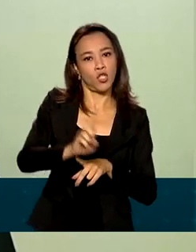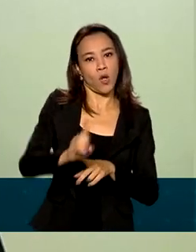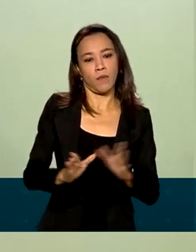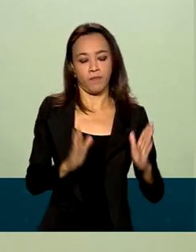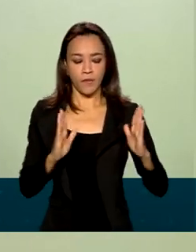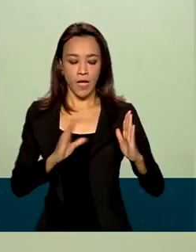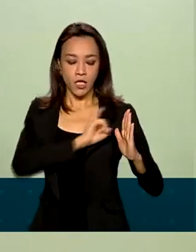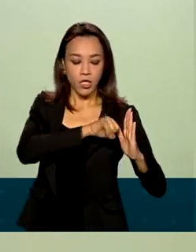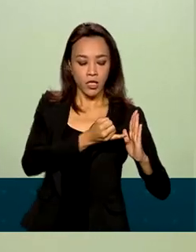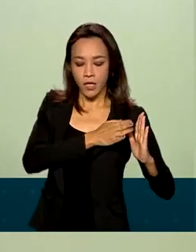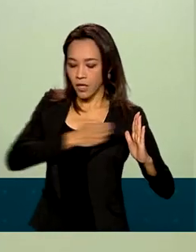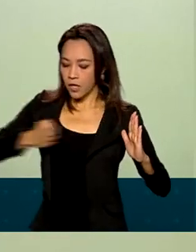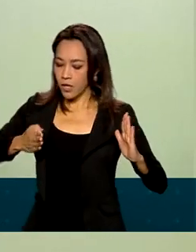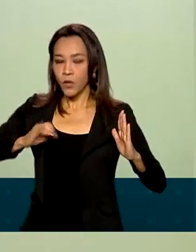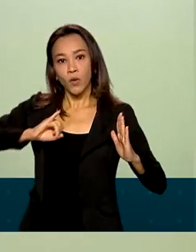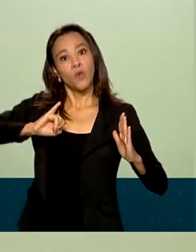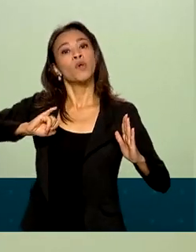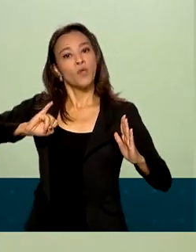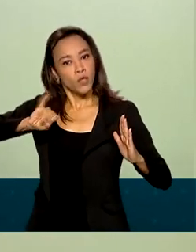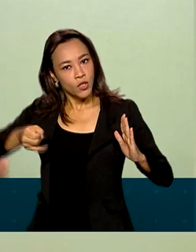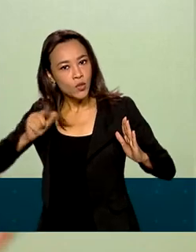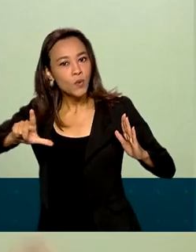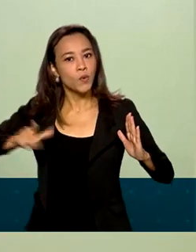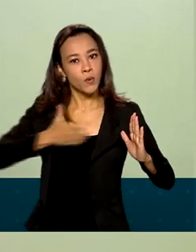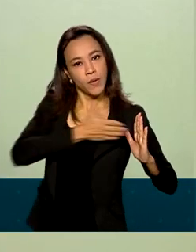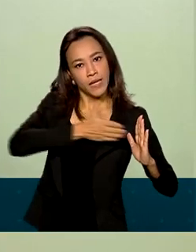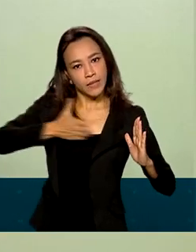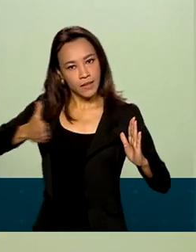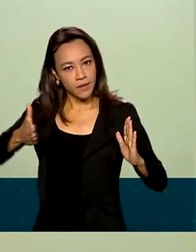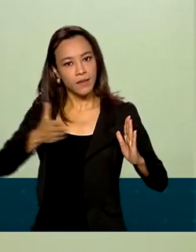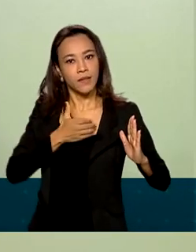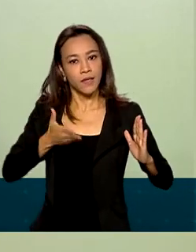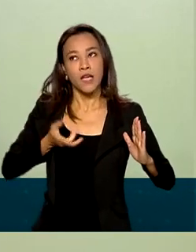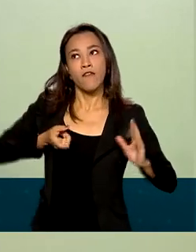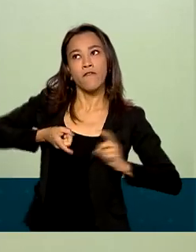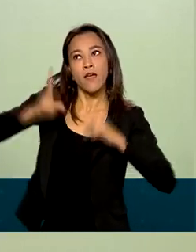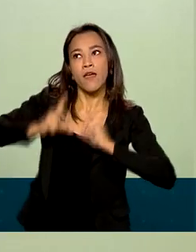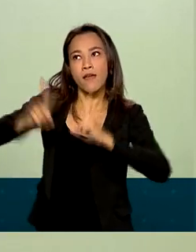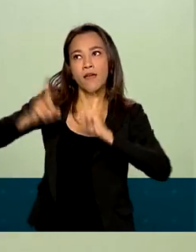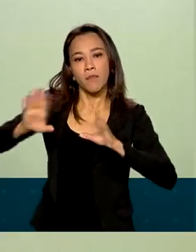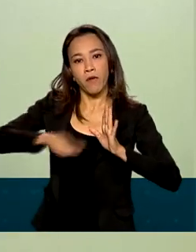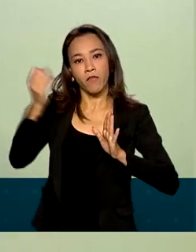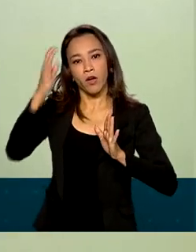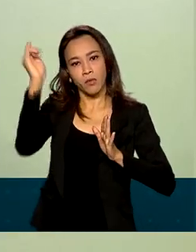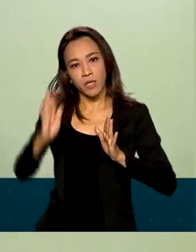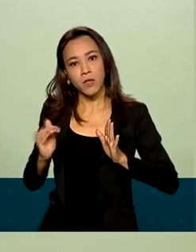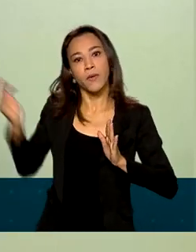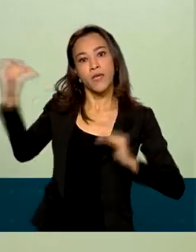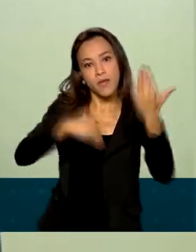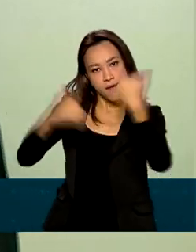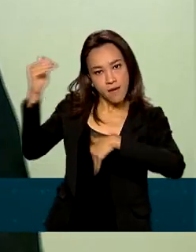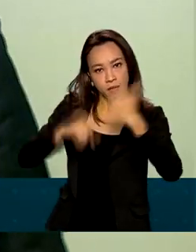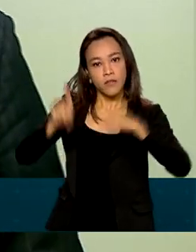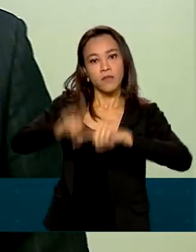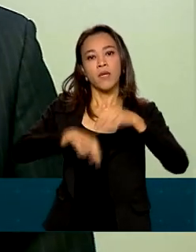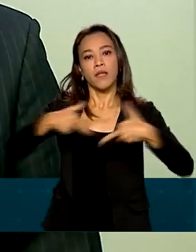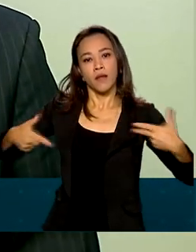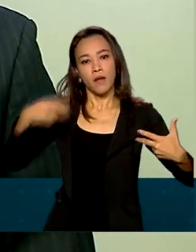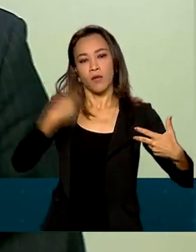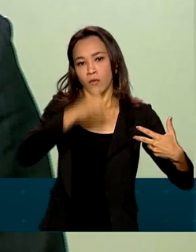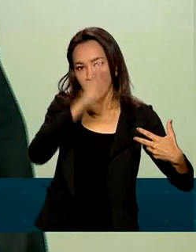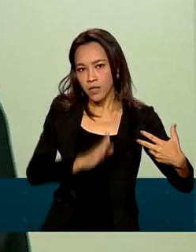janeiro e julho, o superávit comercial, ou seja, a diferença entre as exportações e as importações brasileiras, chegou a quase